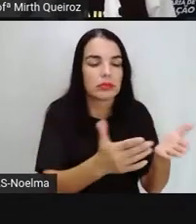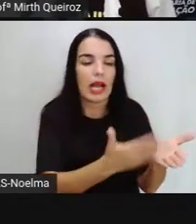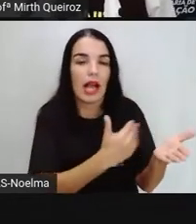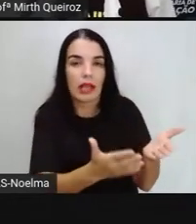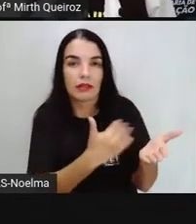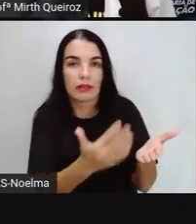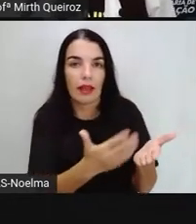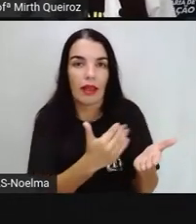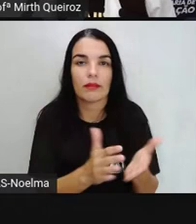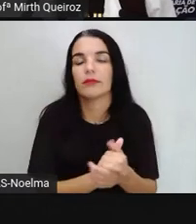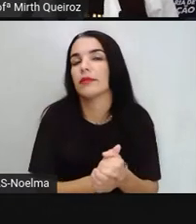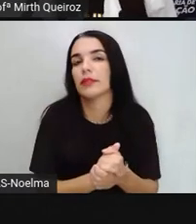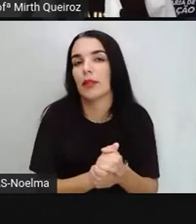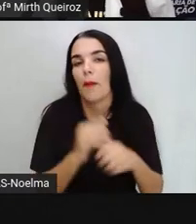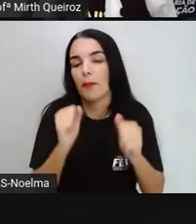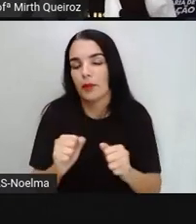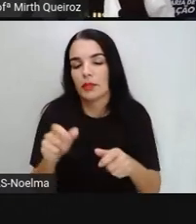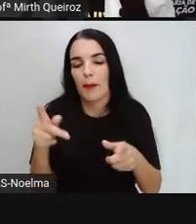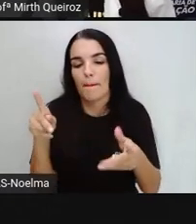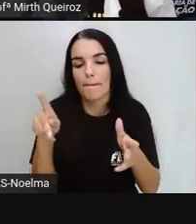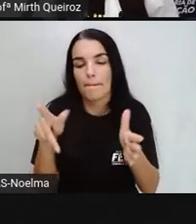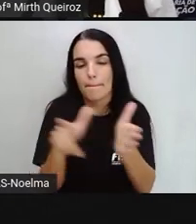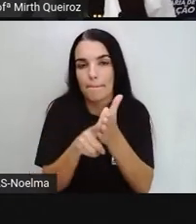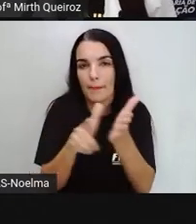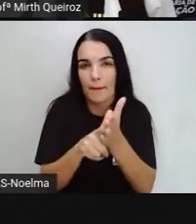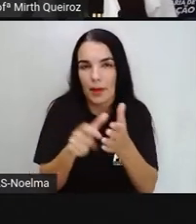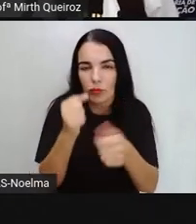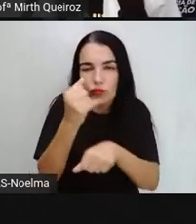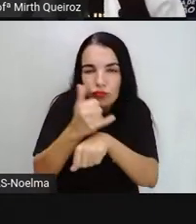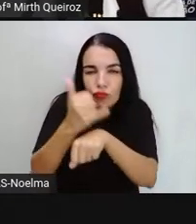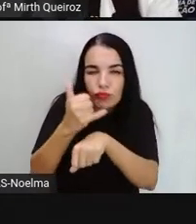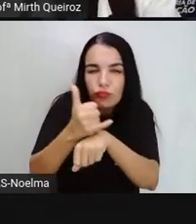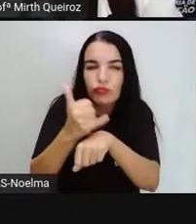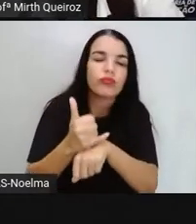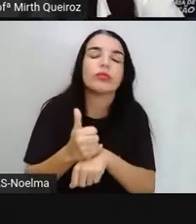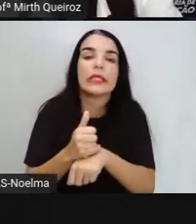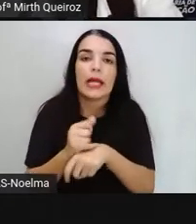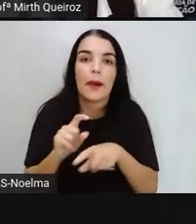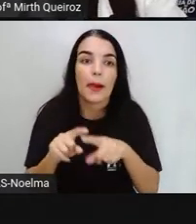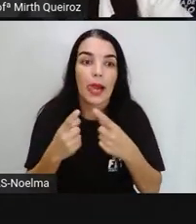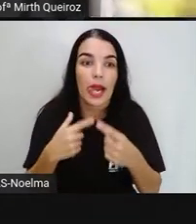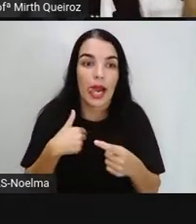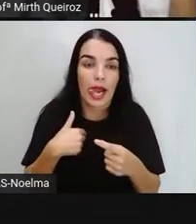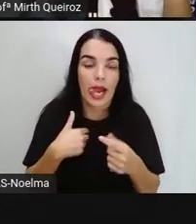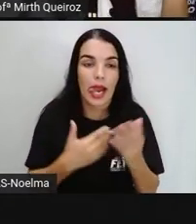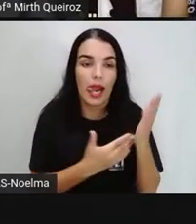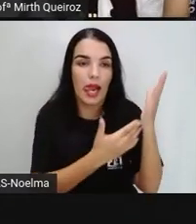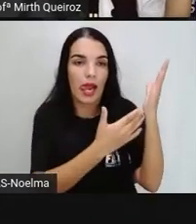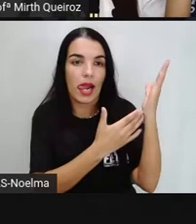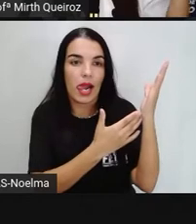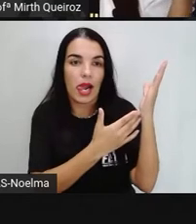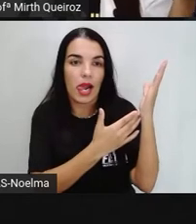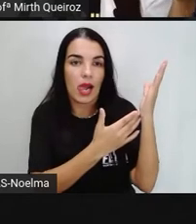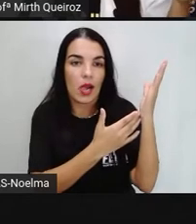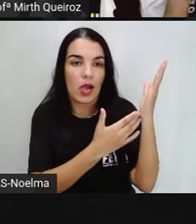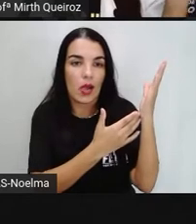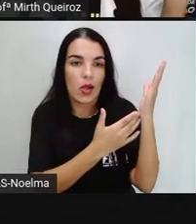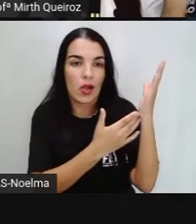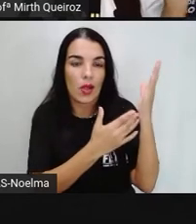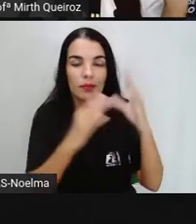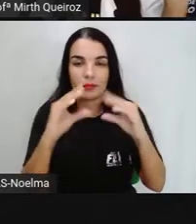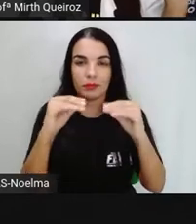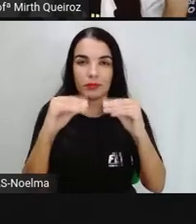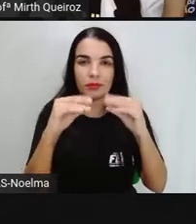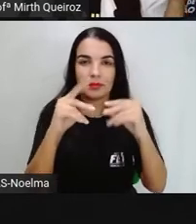vocês podem utilizar papelão, né? Para ficar mais durinho aí o seu tangrã. O meu tangrã, ele foi feito de